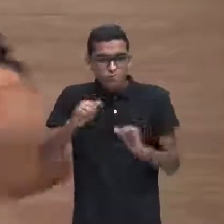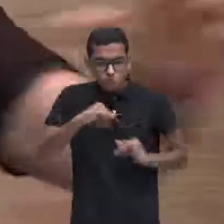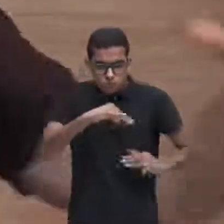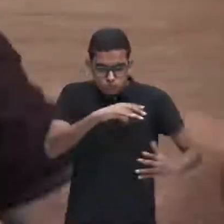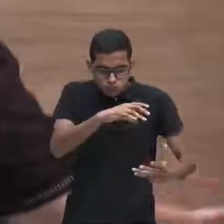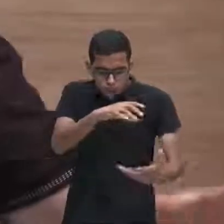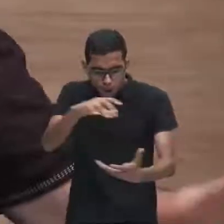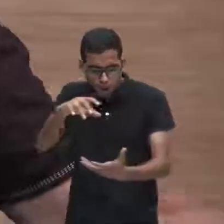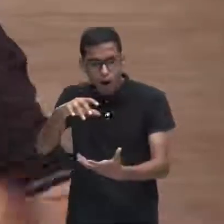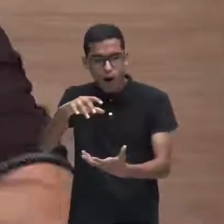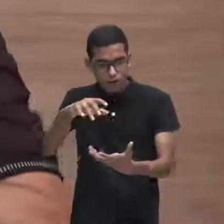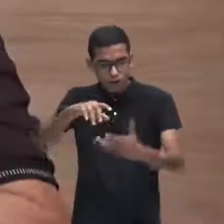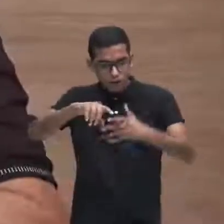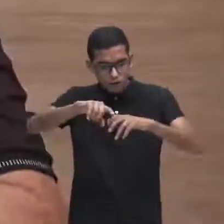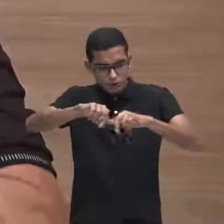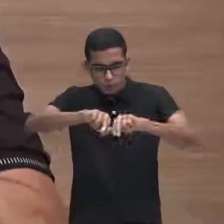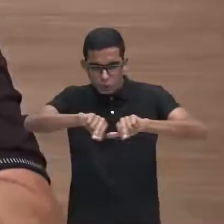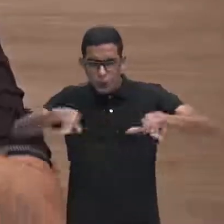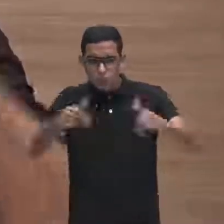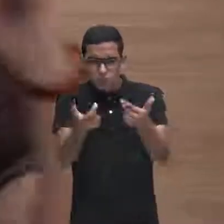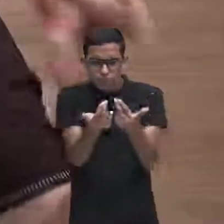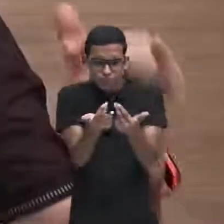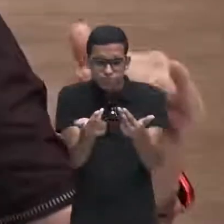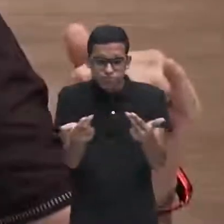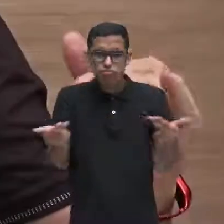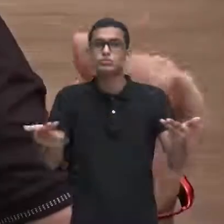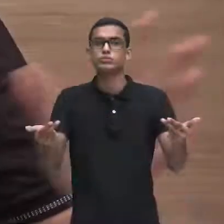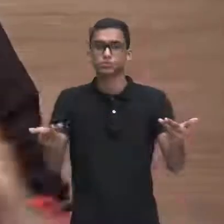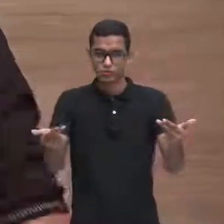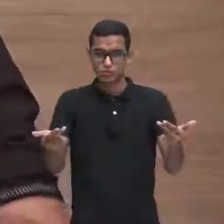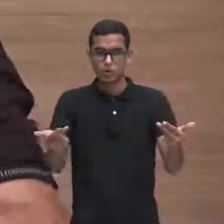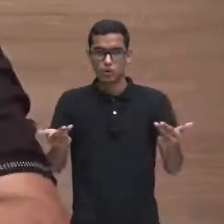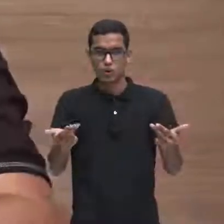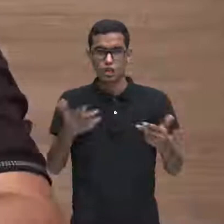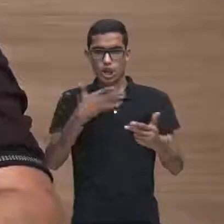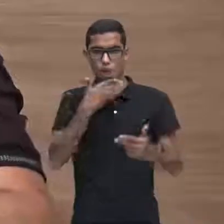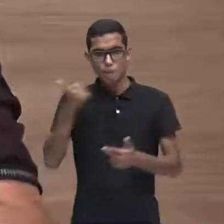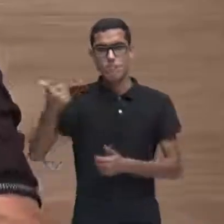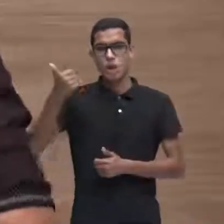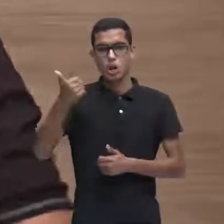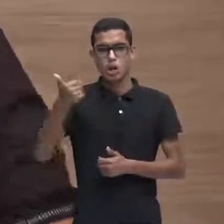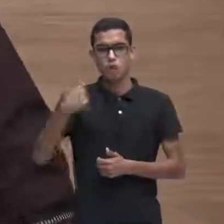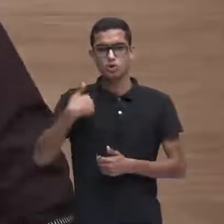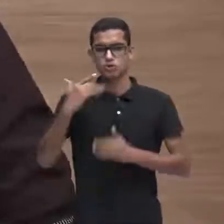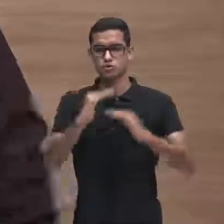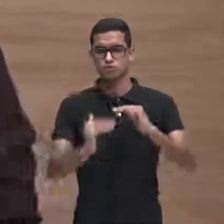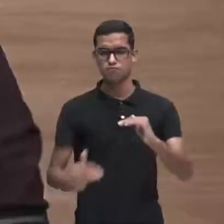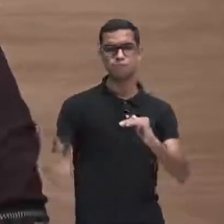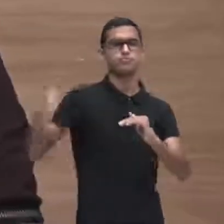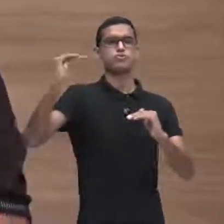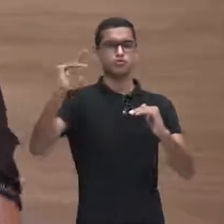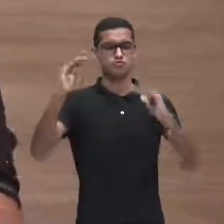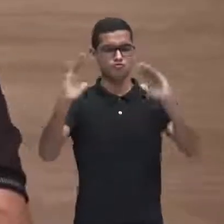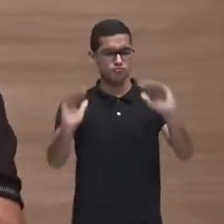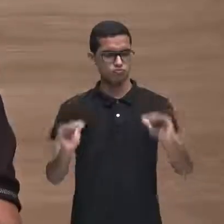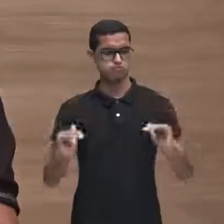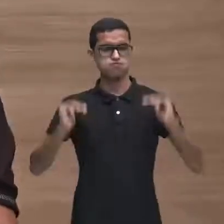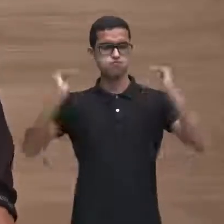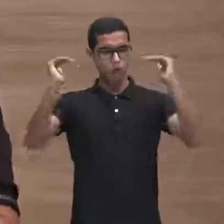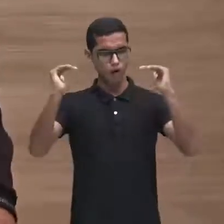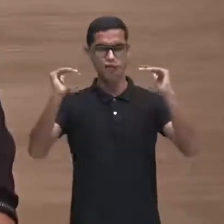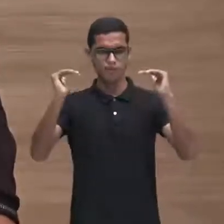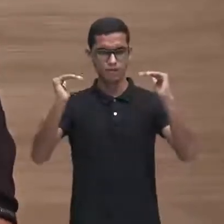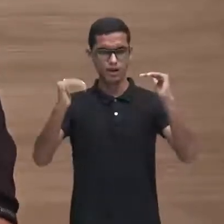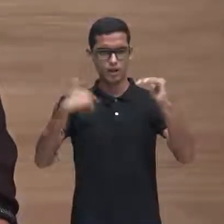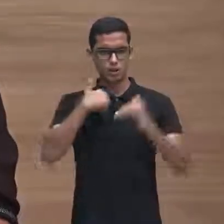mundo de grandiosidade é um mundo de que eu não tenho que ser o melhor eu tenho que ser o the best eu não tenho que ser